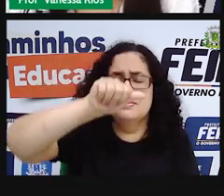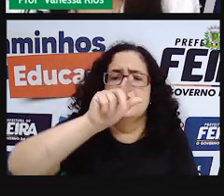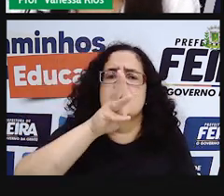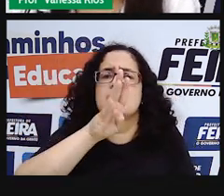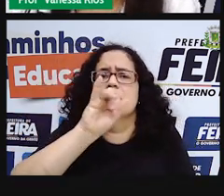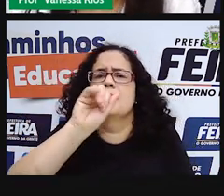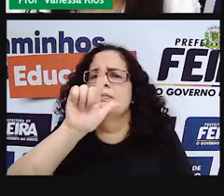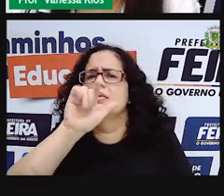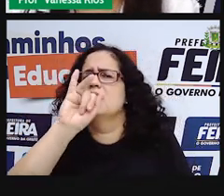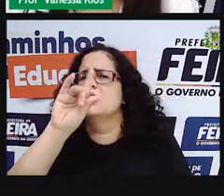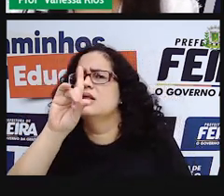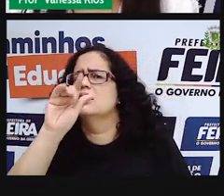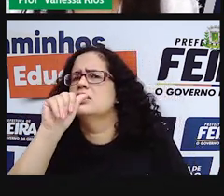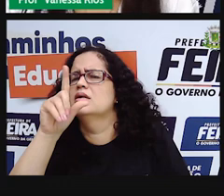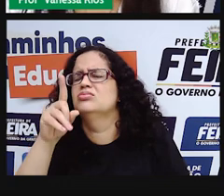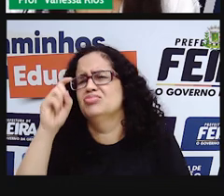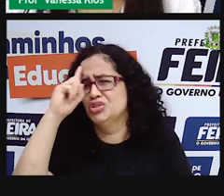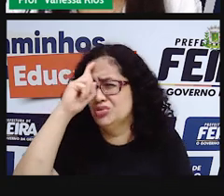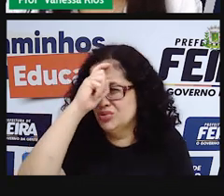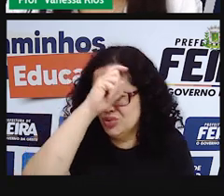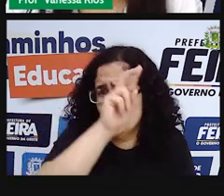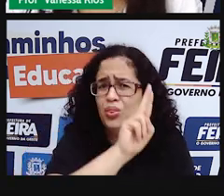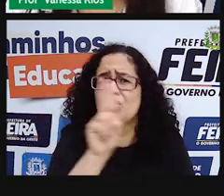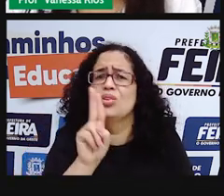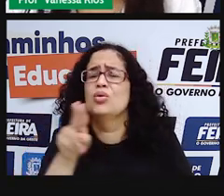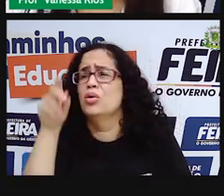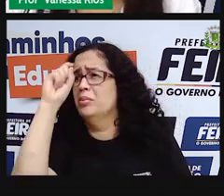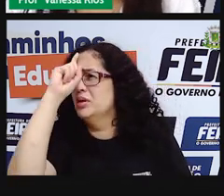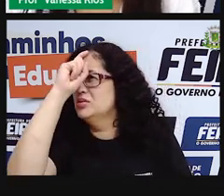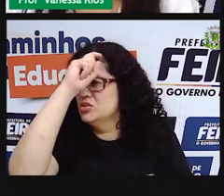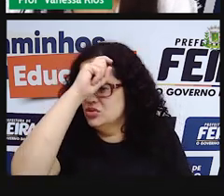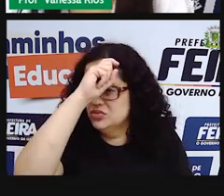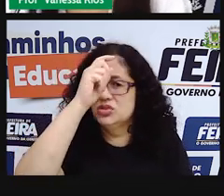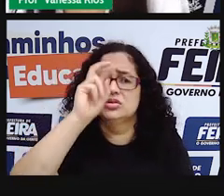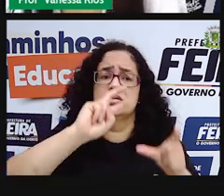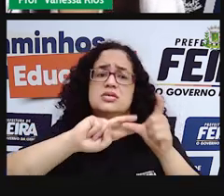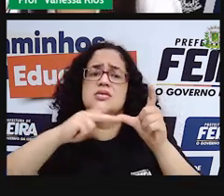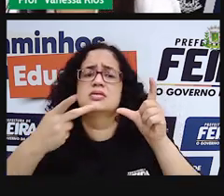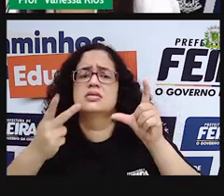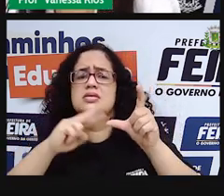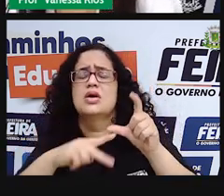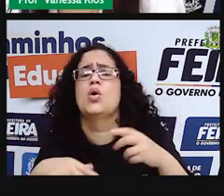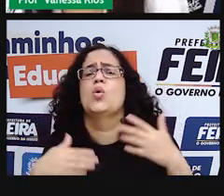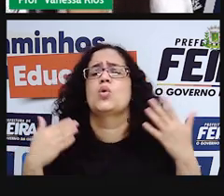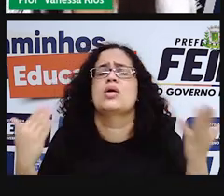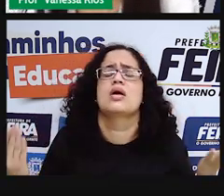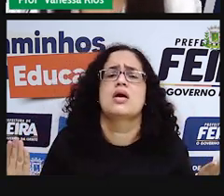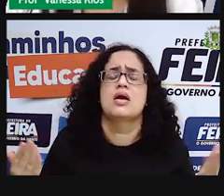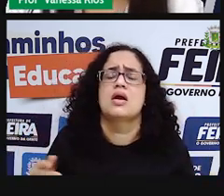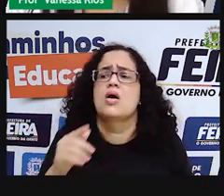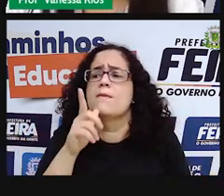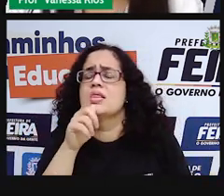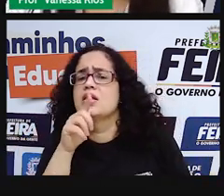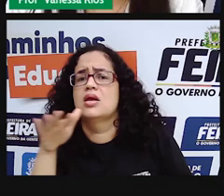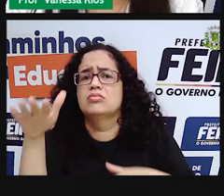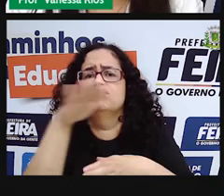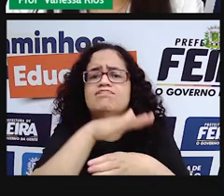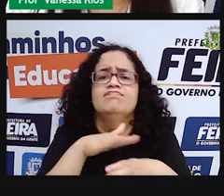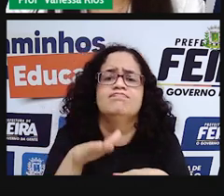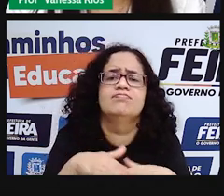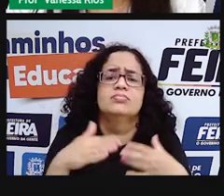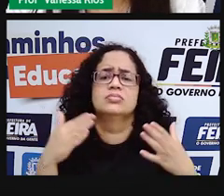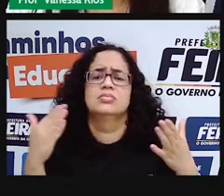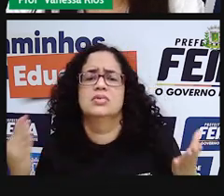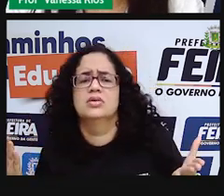Esse nome, assim, tão complicado. Quando a gente classifica um material como permeável ou não permeável, que é